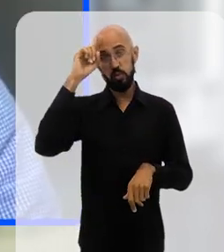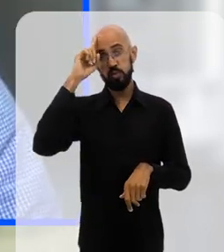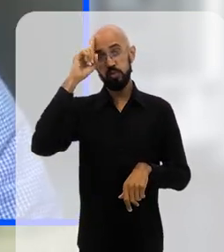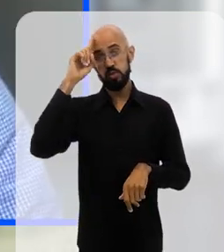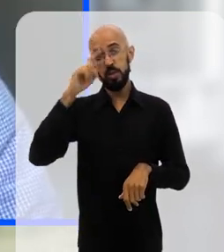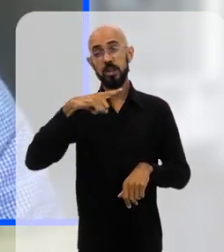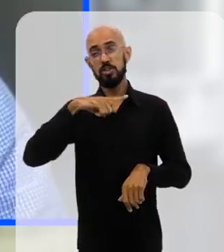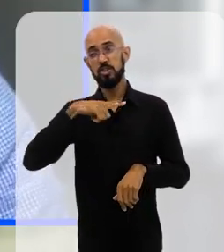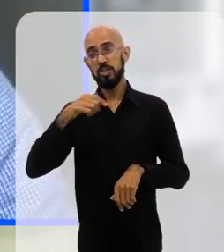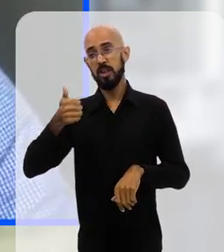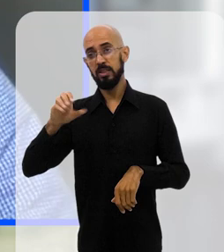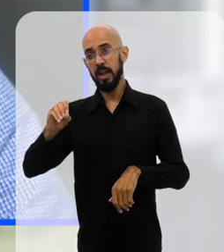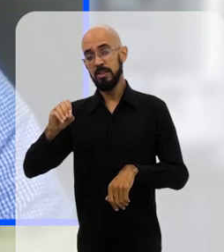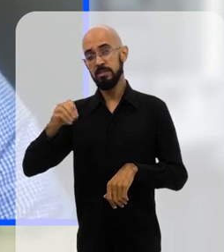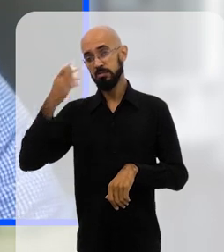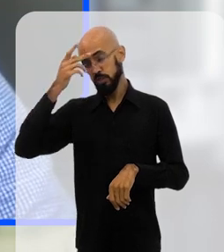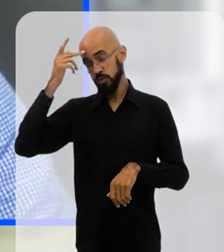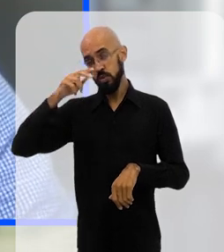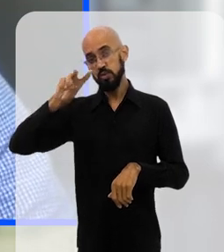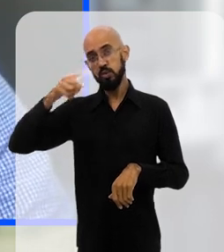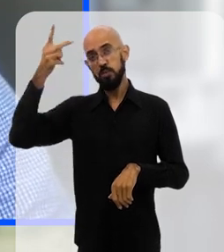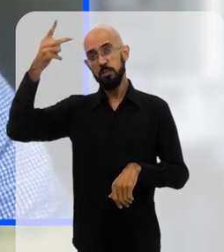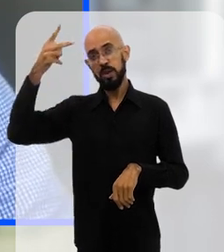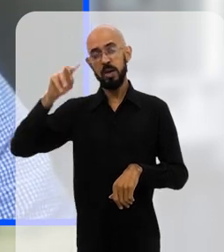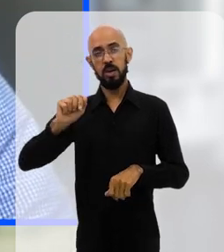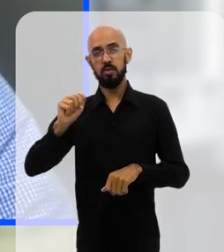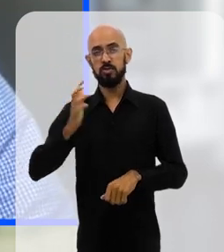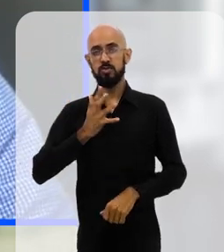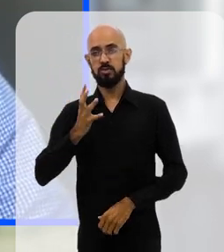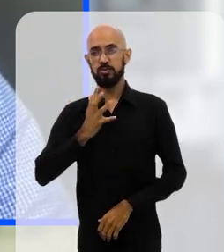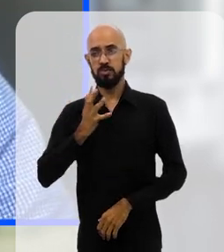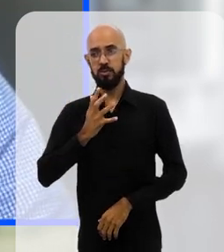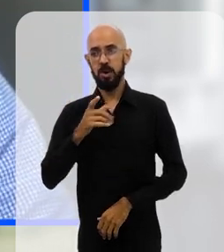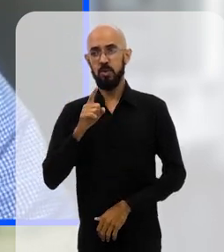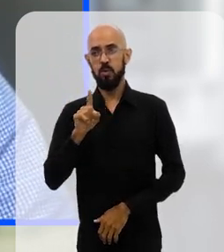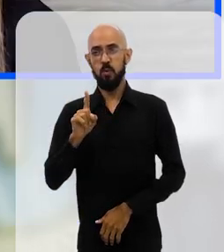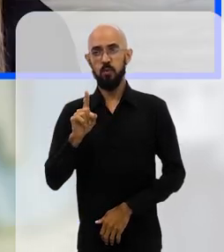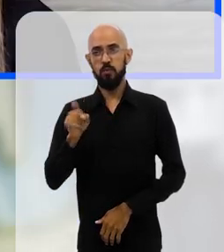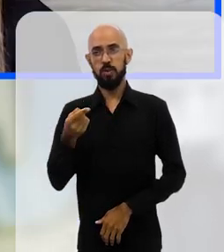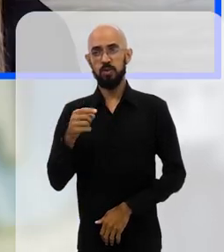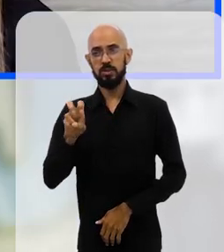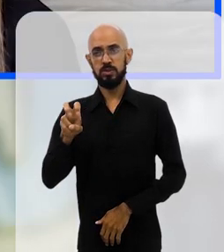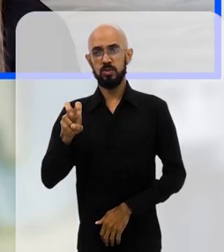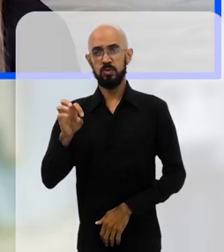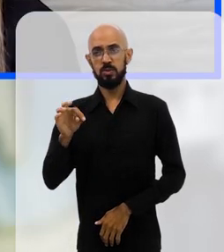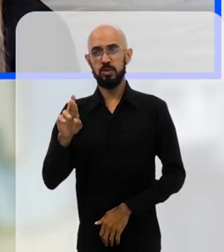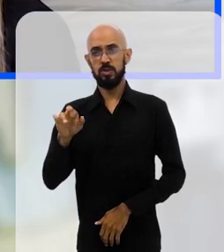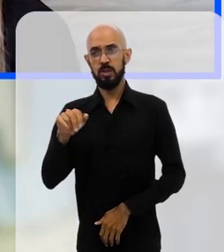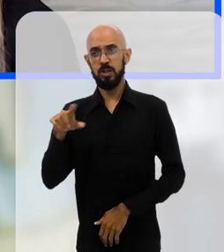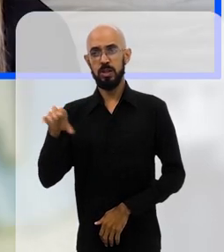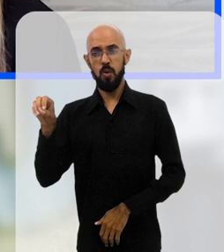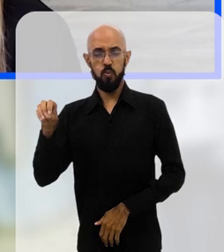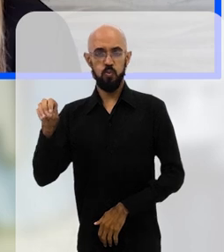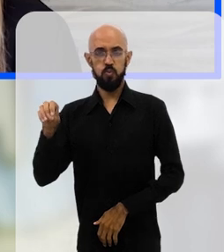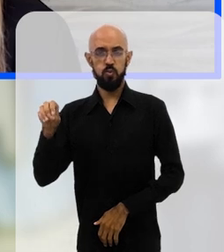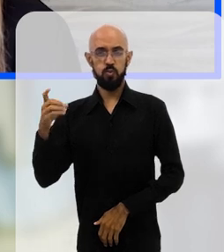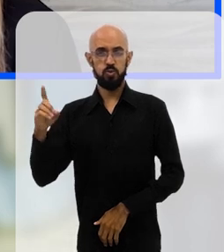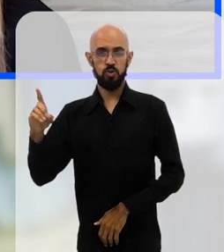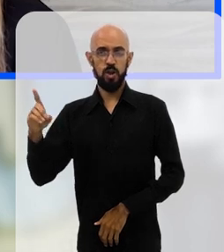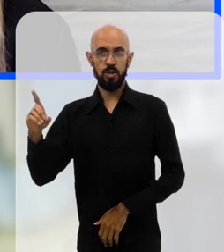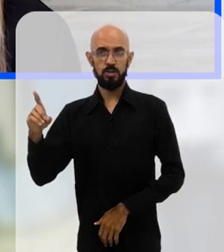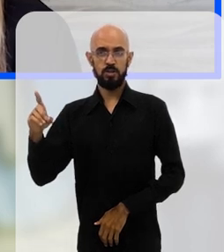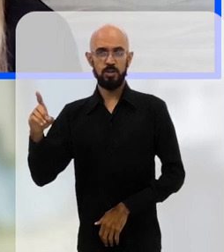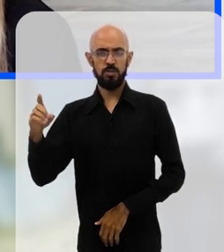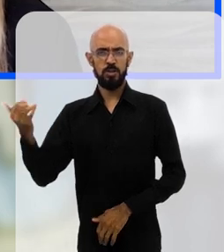duplicando a sua fortuna para 1.5 trilhão de dólares, né, então, é um contexto assim, é uma